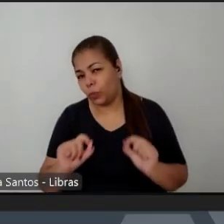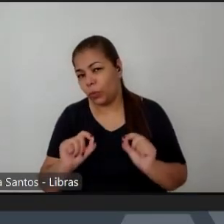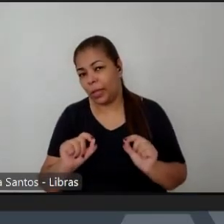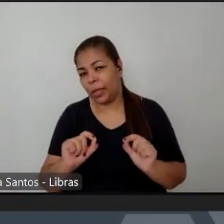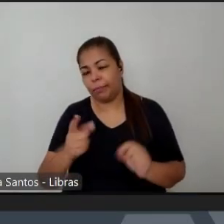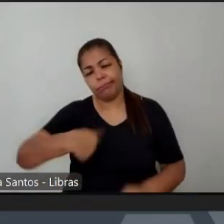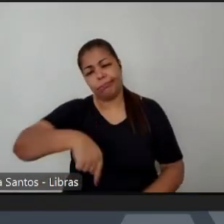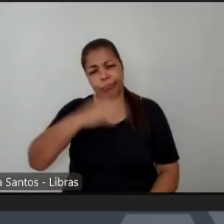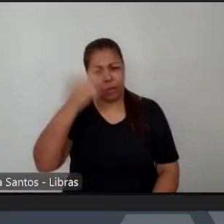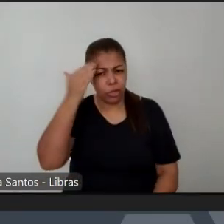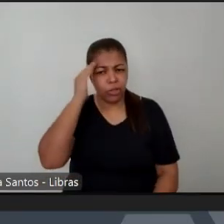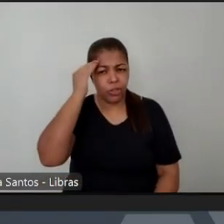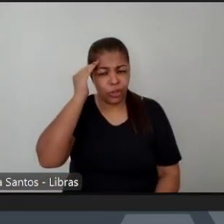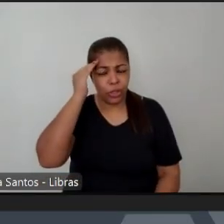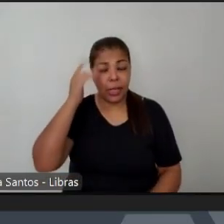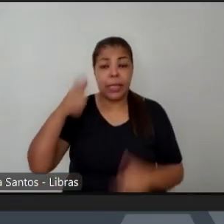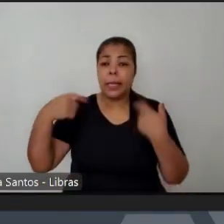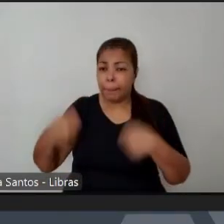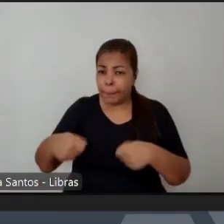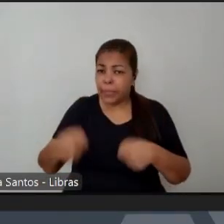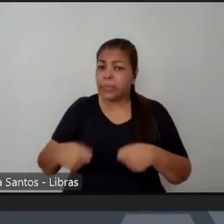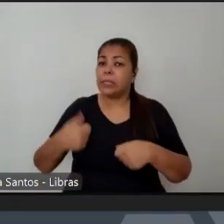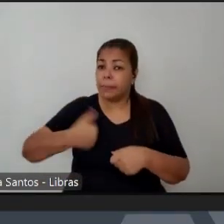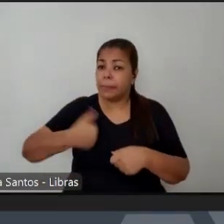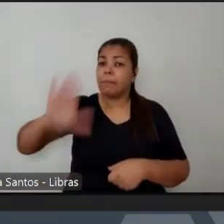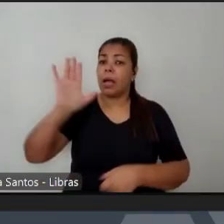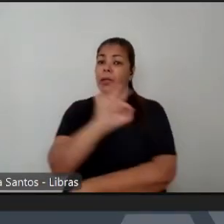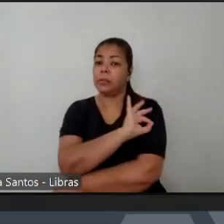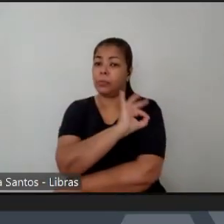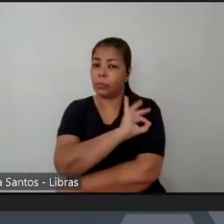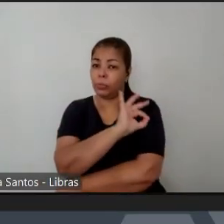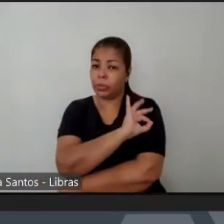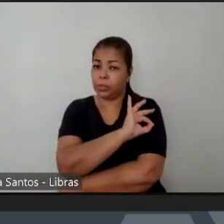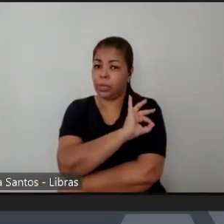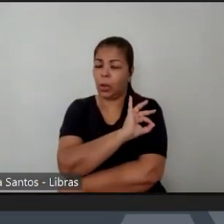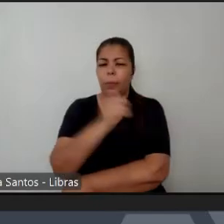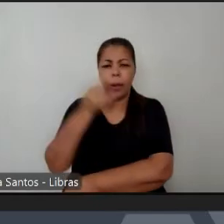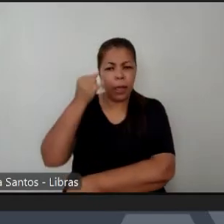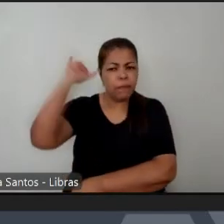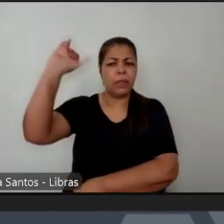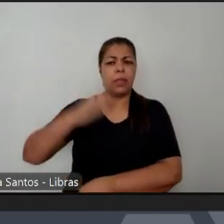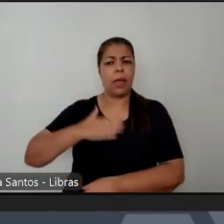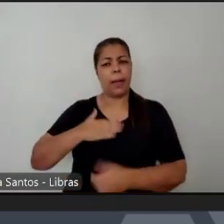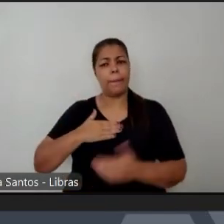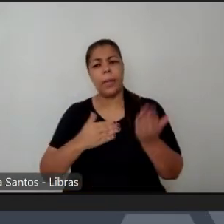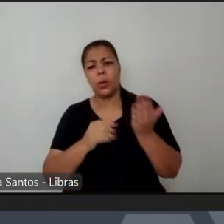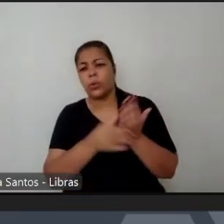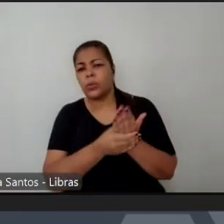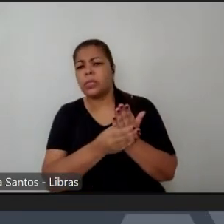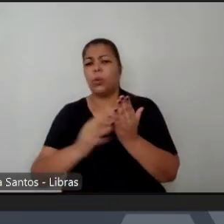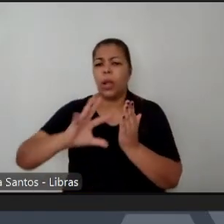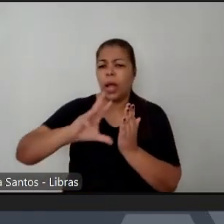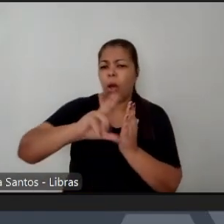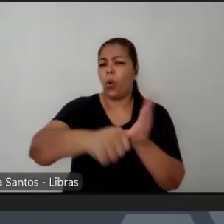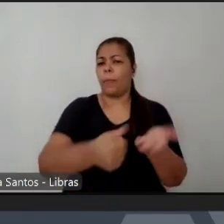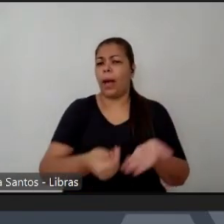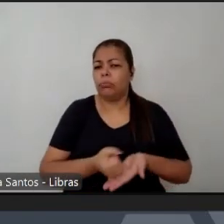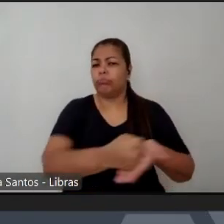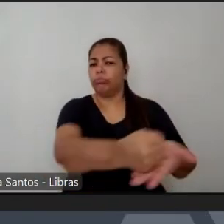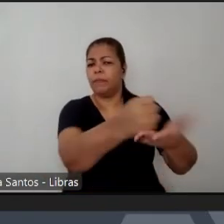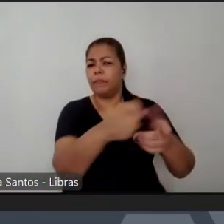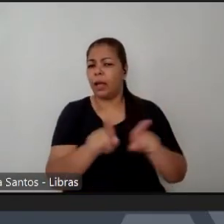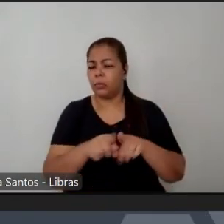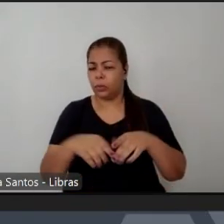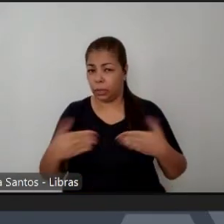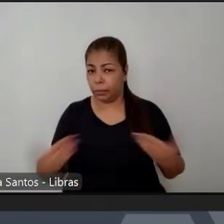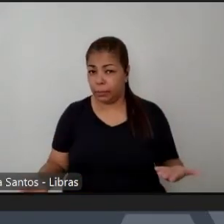você dizer olha eu preciso de mais policial aqui para evitar que eu tenha meu celular roubado para que me façam mal mesmo que seja